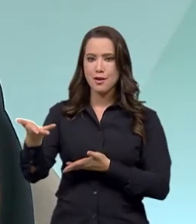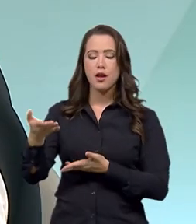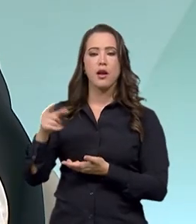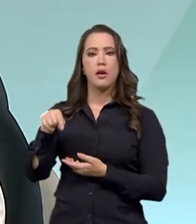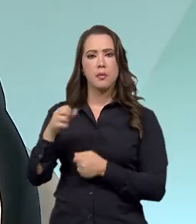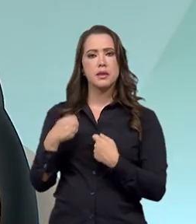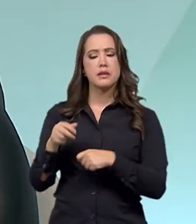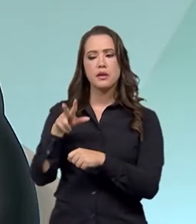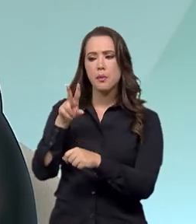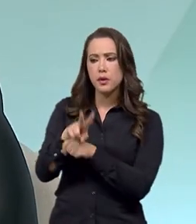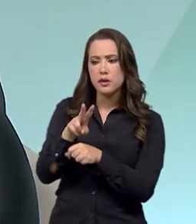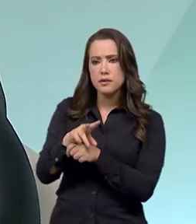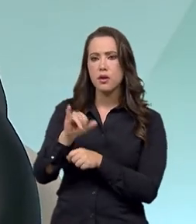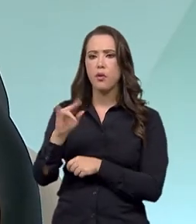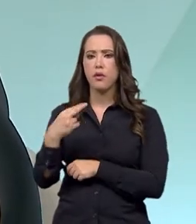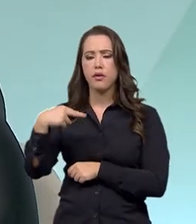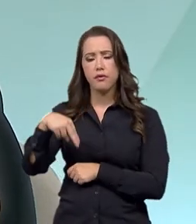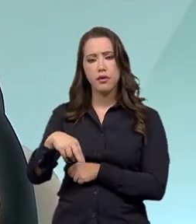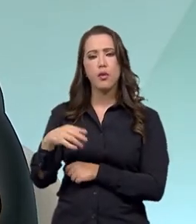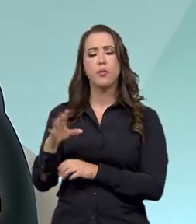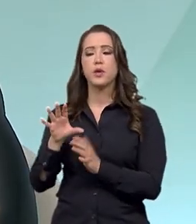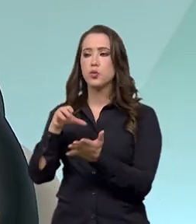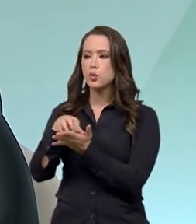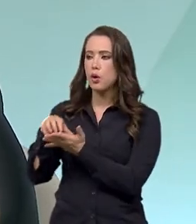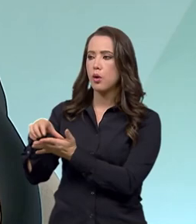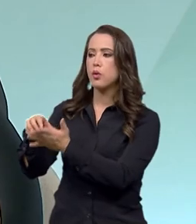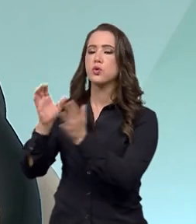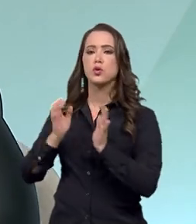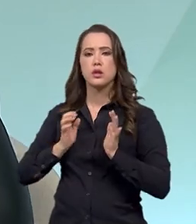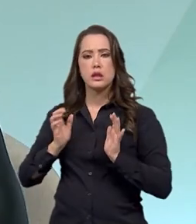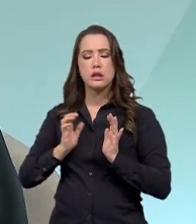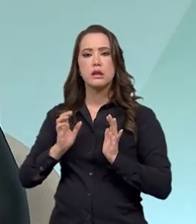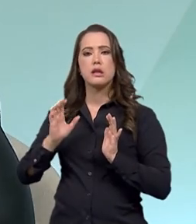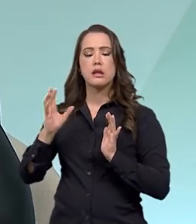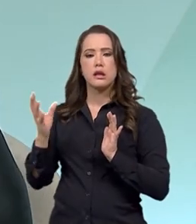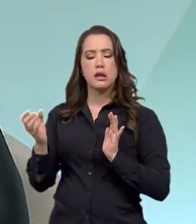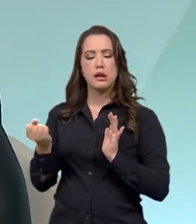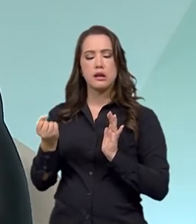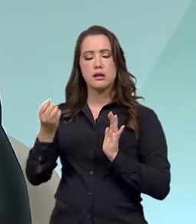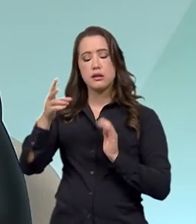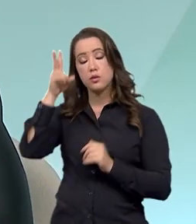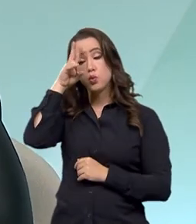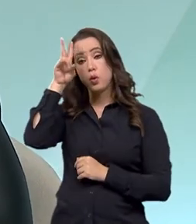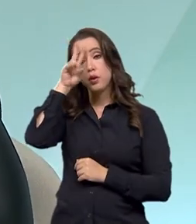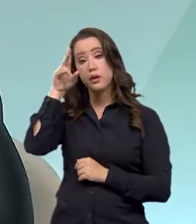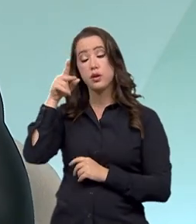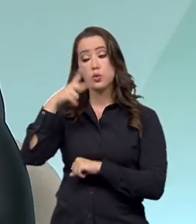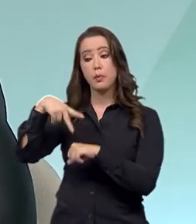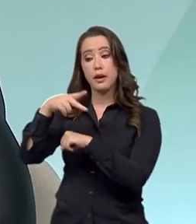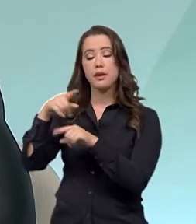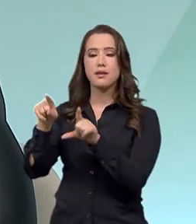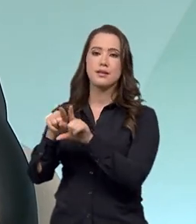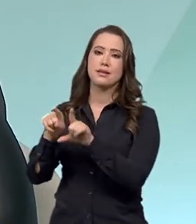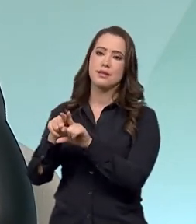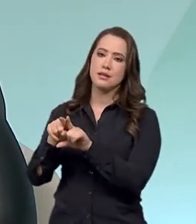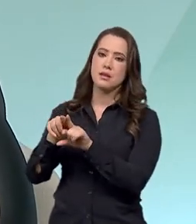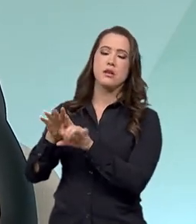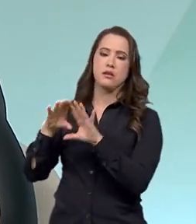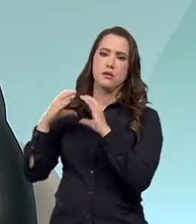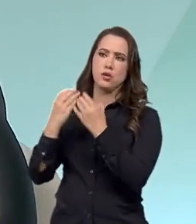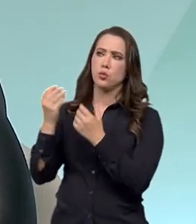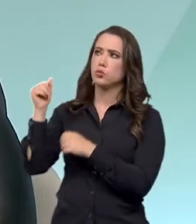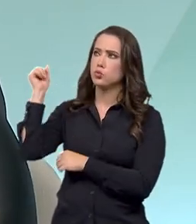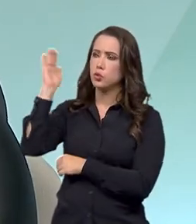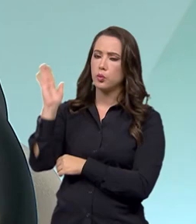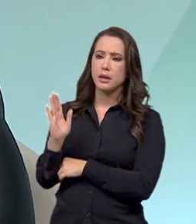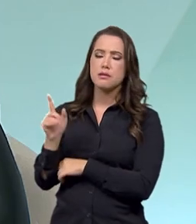o IPHAN, como os órgãos de patrimônio do Brasil todo, dos estados, do município e principalmente da comunidade. A gente entende que esse trabalho é